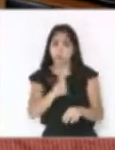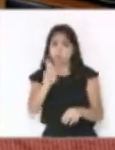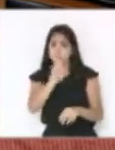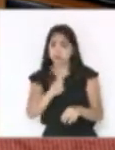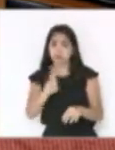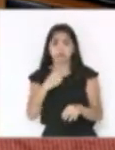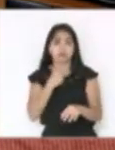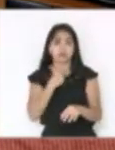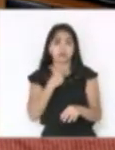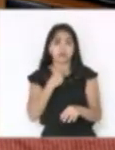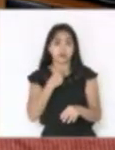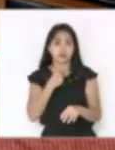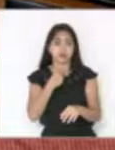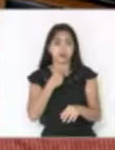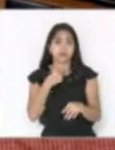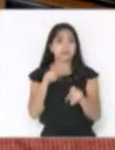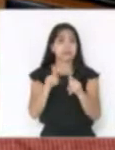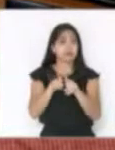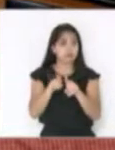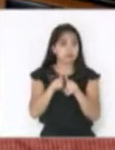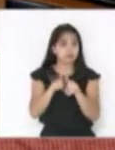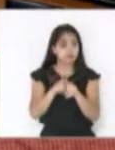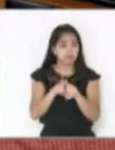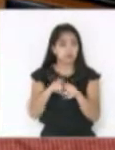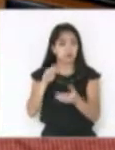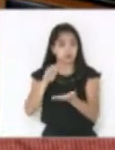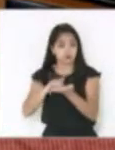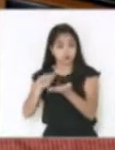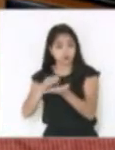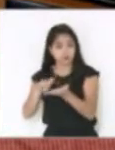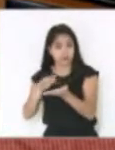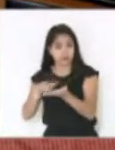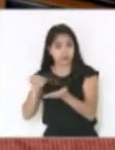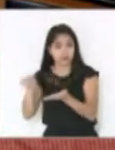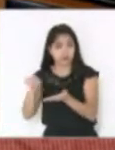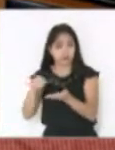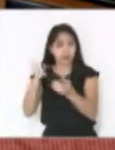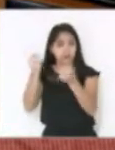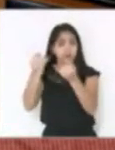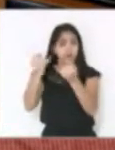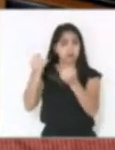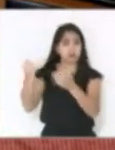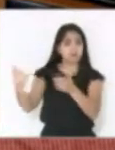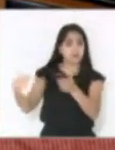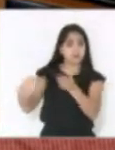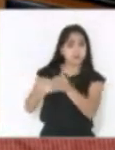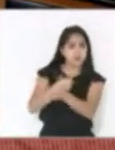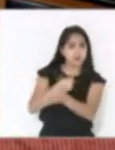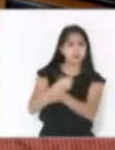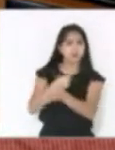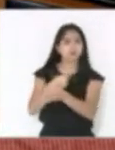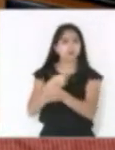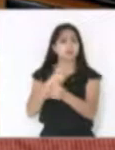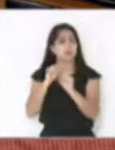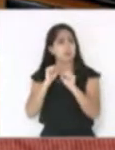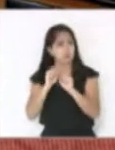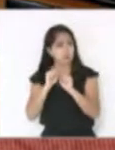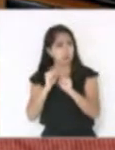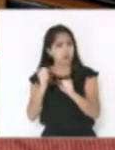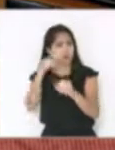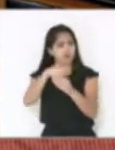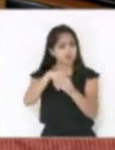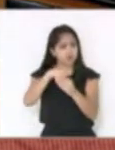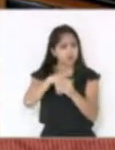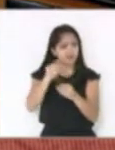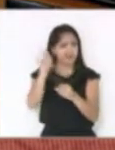de recolher. e inclusive quando o secretário Serpa me ligou para perguntar se eu por acaso poderia votar